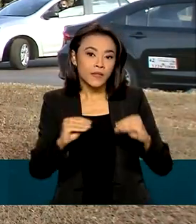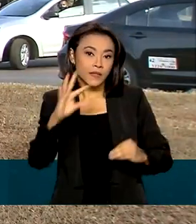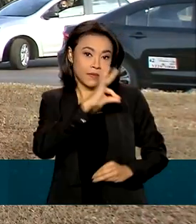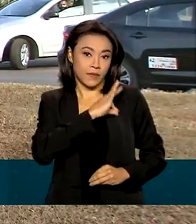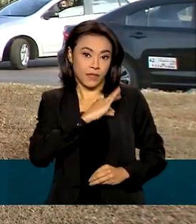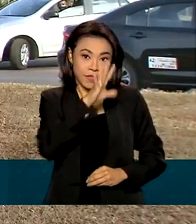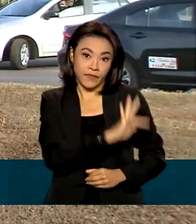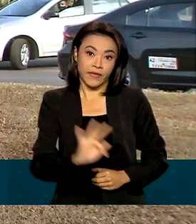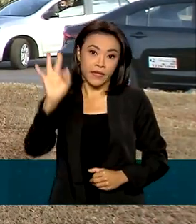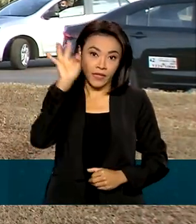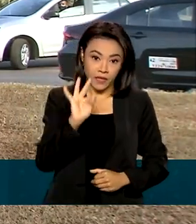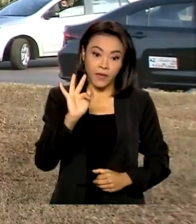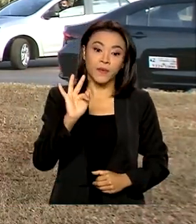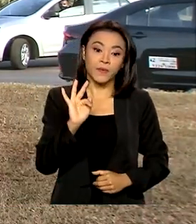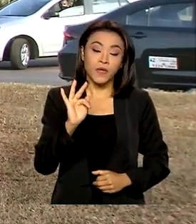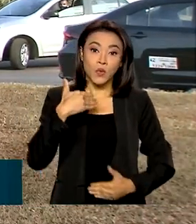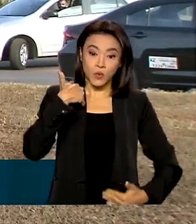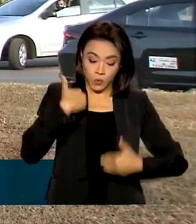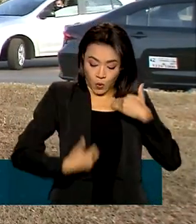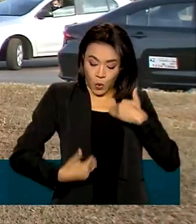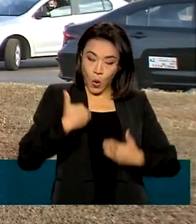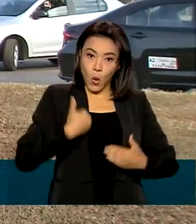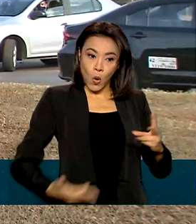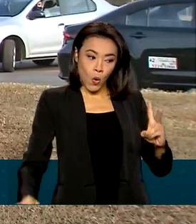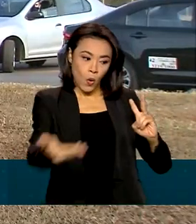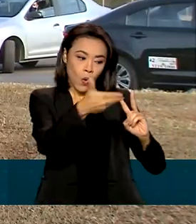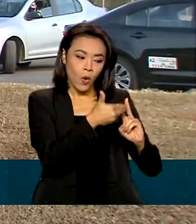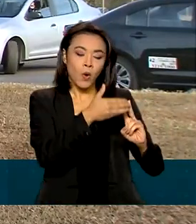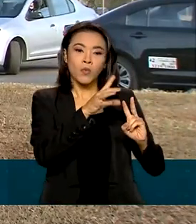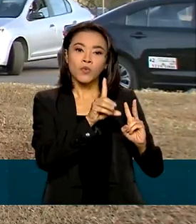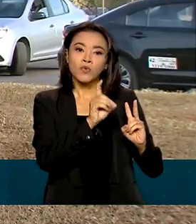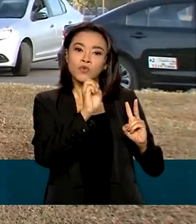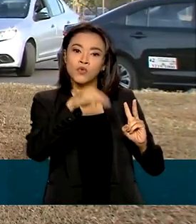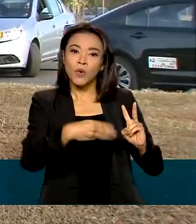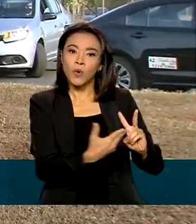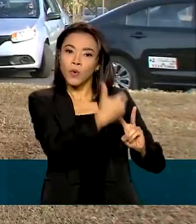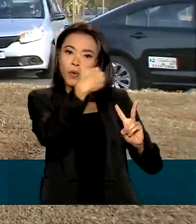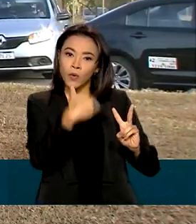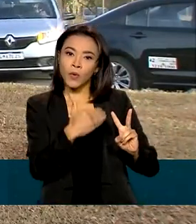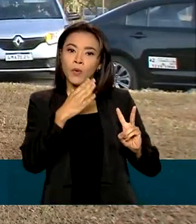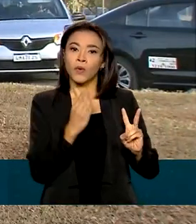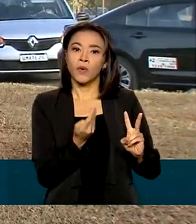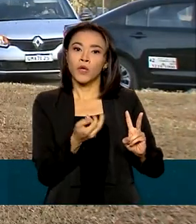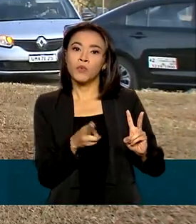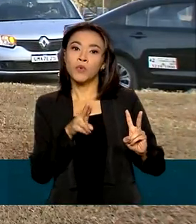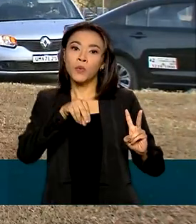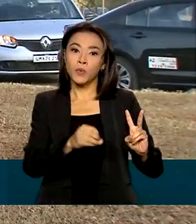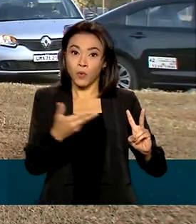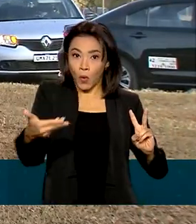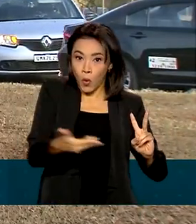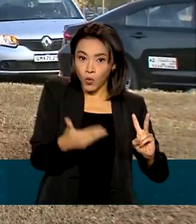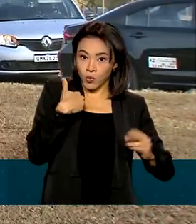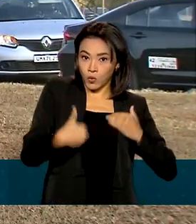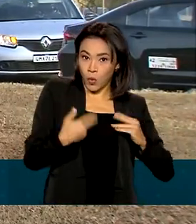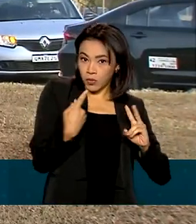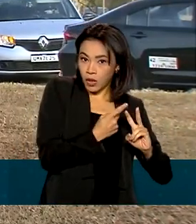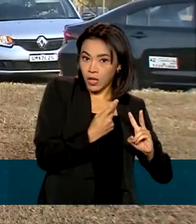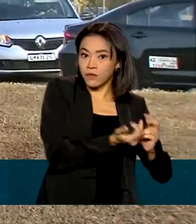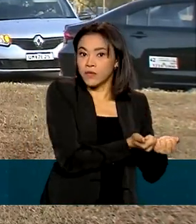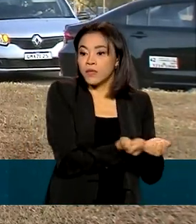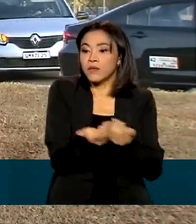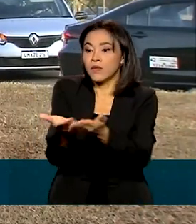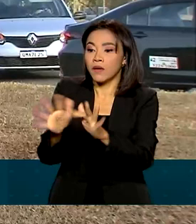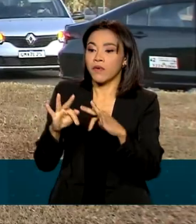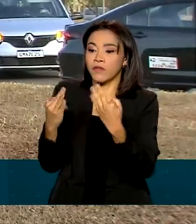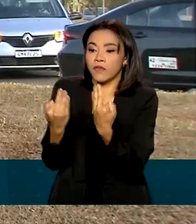os corpos de Dom e Bruno serão entregues às famílias ainda hoje. Eles serão transportados de